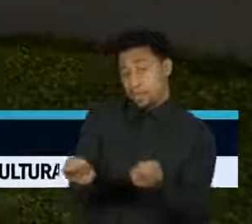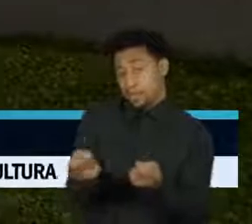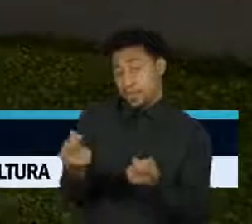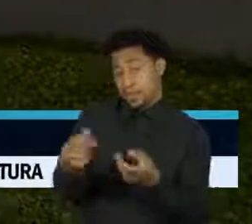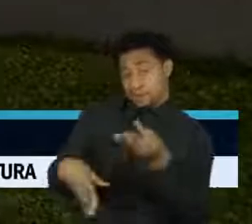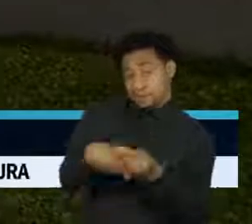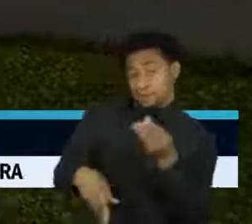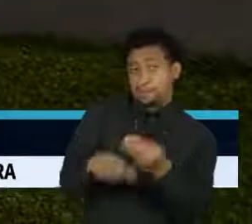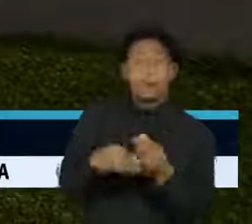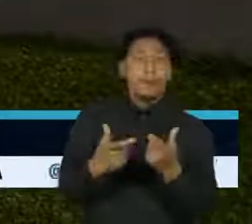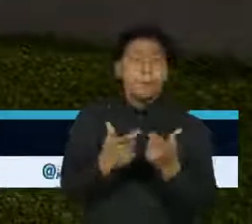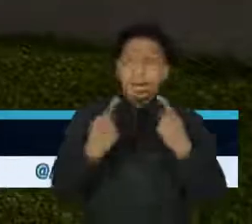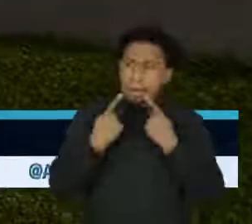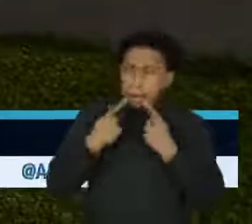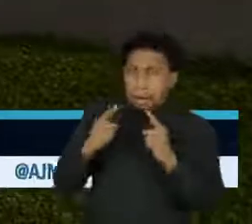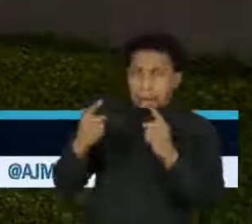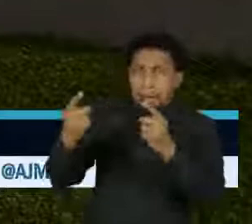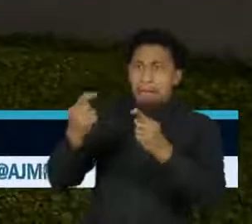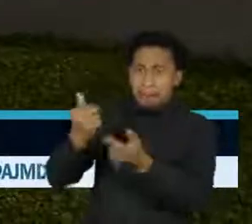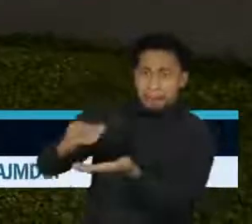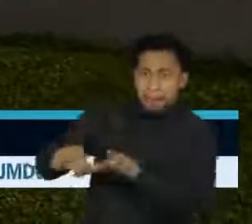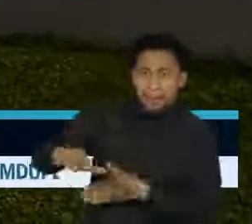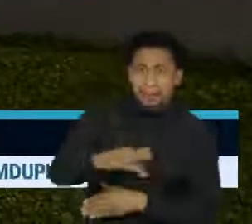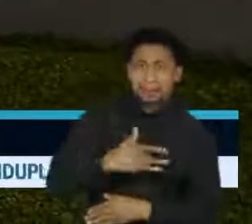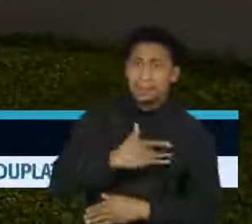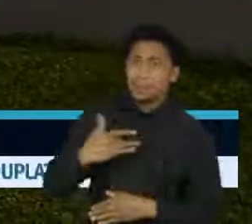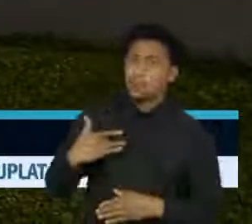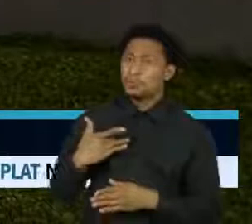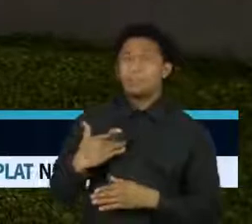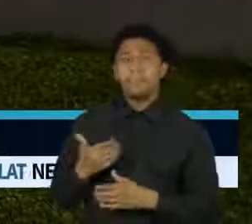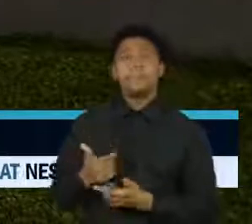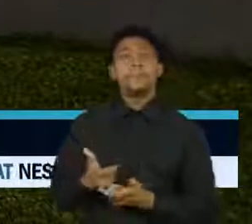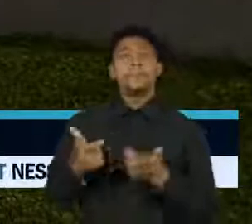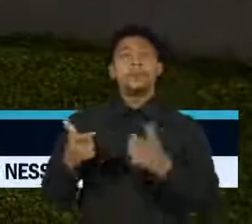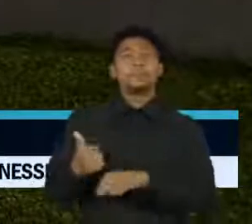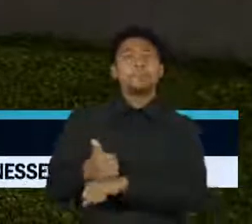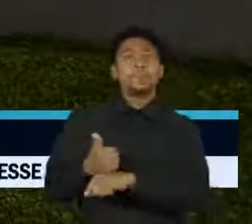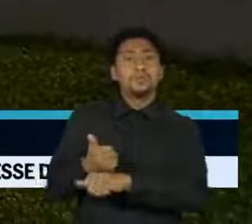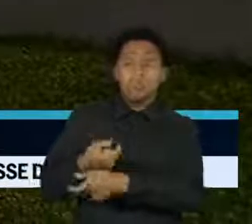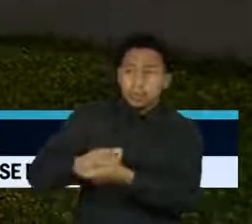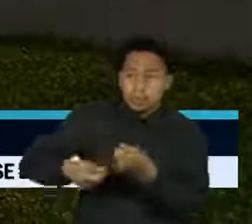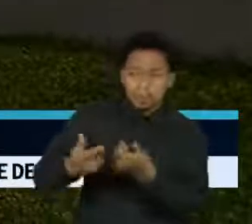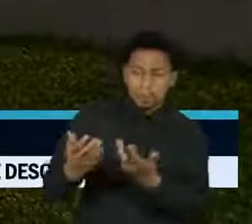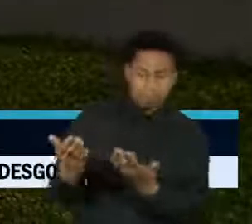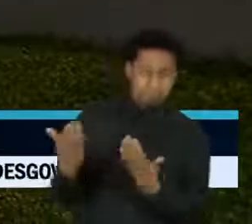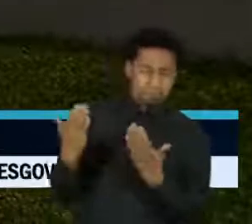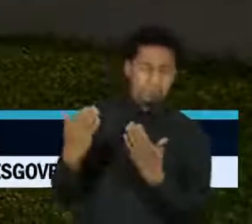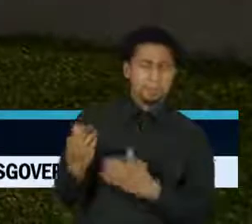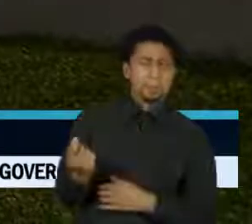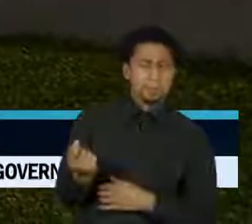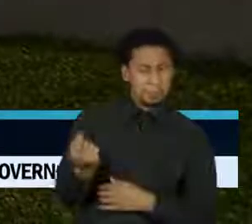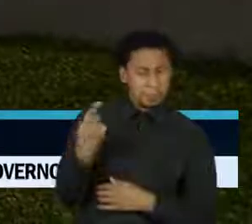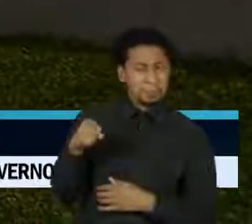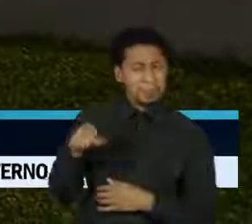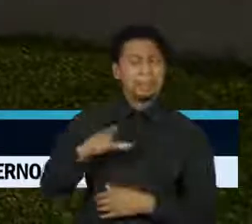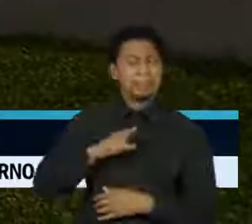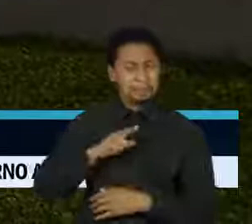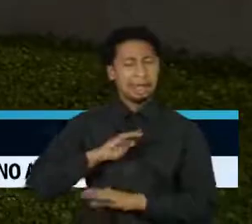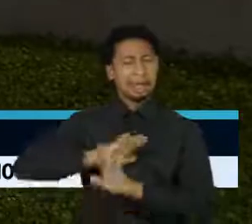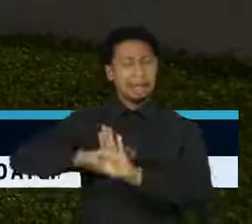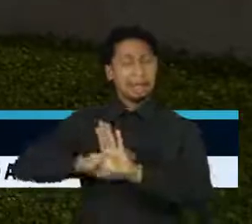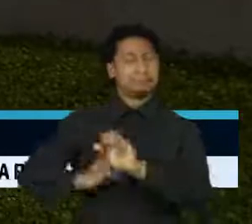de praticamente todos os especialistas em contas públicas. A falta de transparência facilita fraudes e